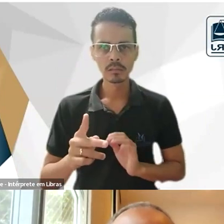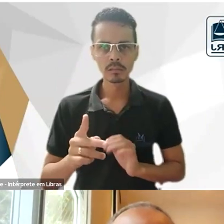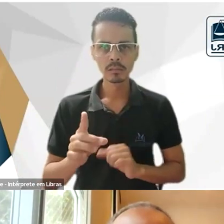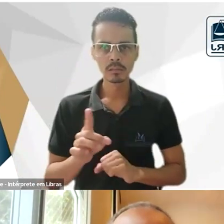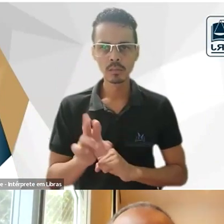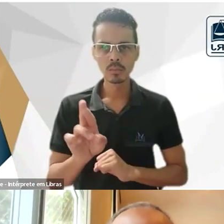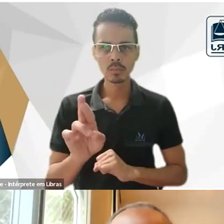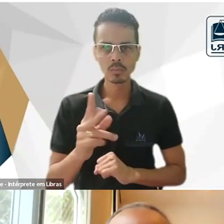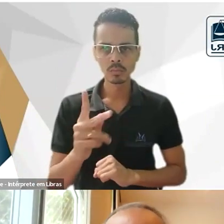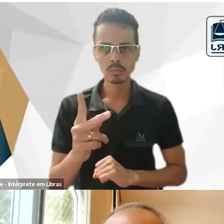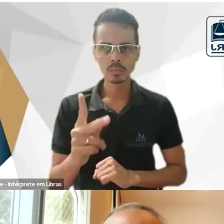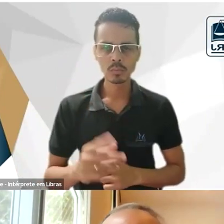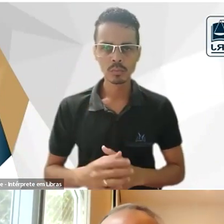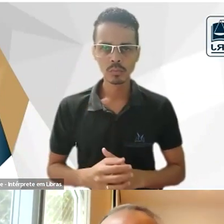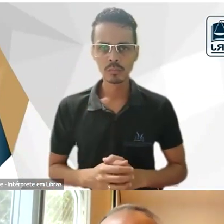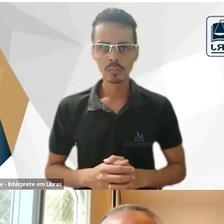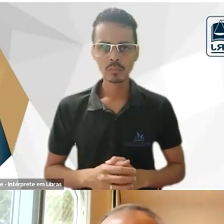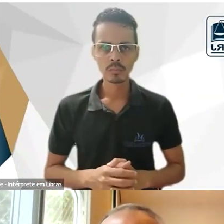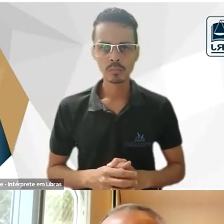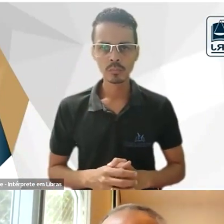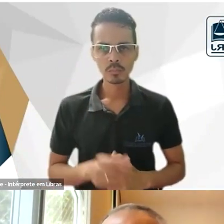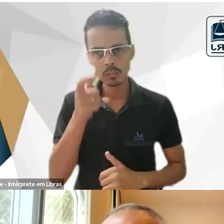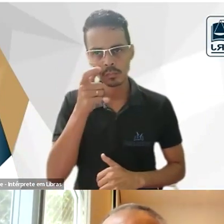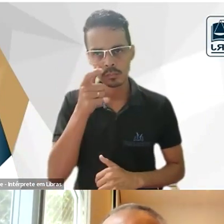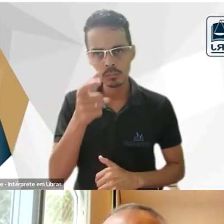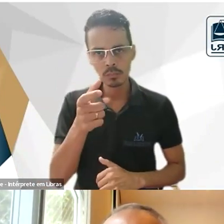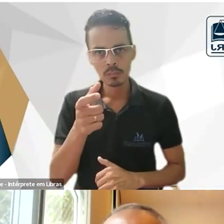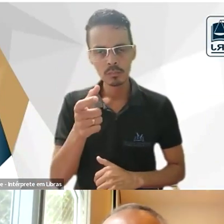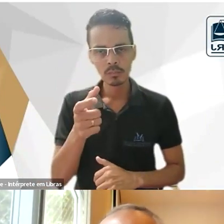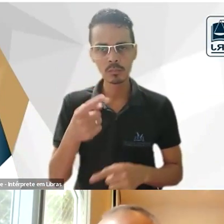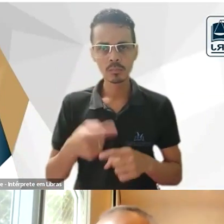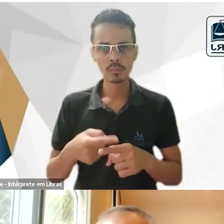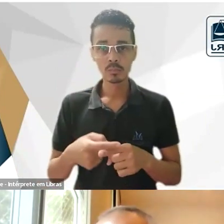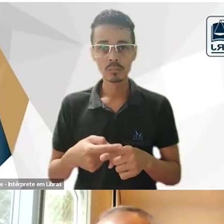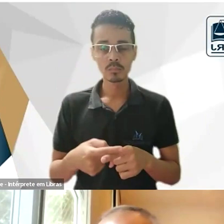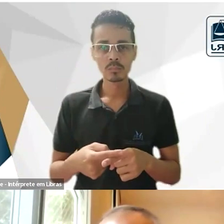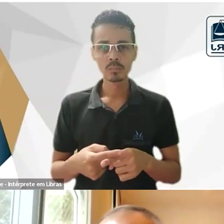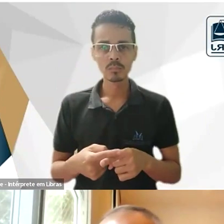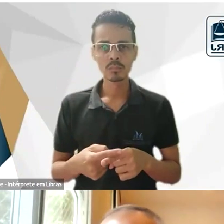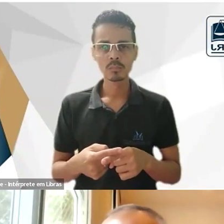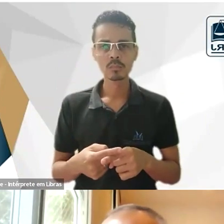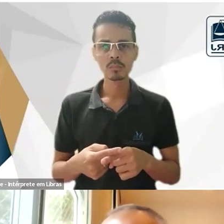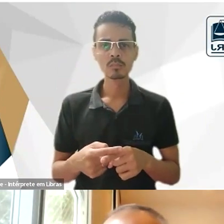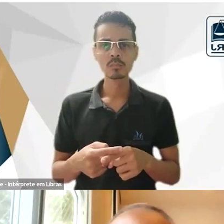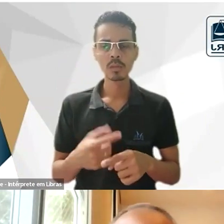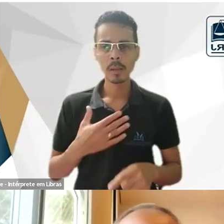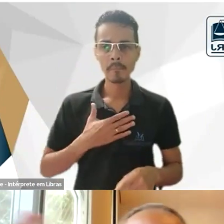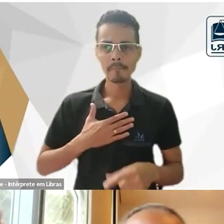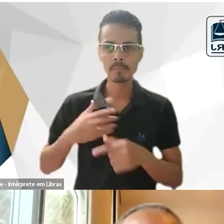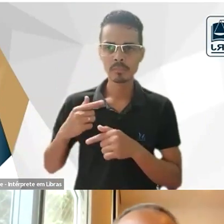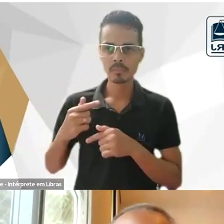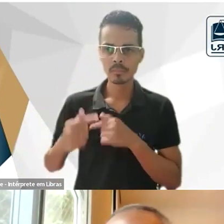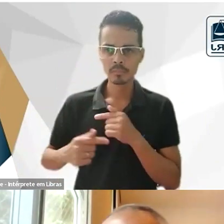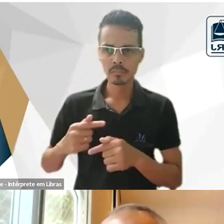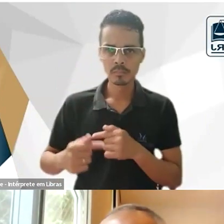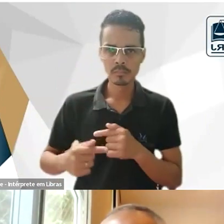é interessante porque essa informação do Yering e do filho a gente tanto a minha geração a gente leu a luta